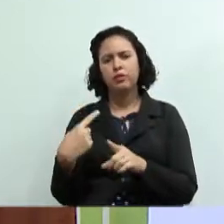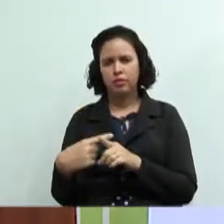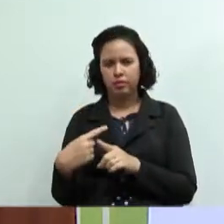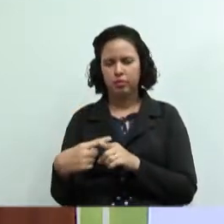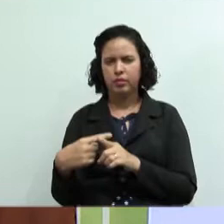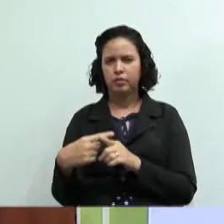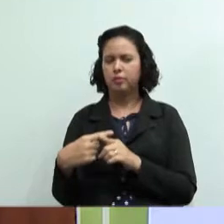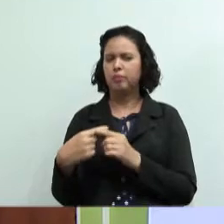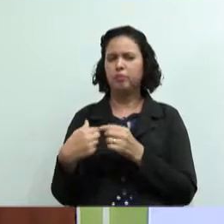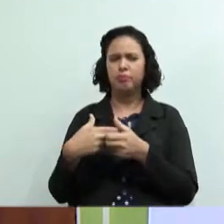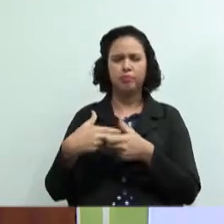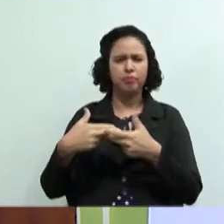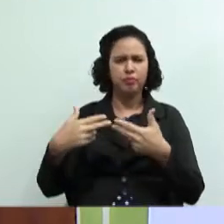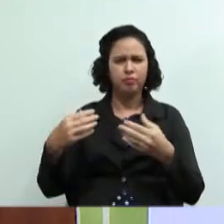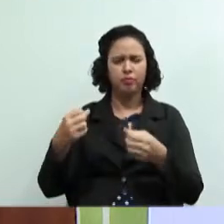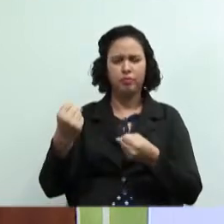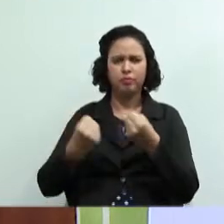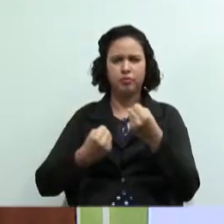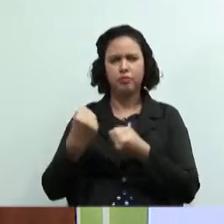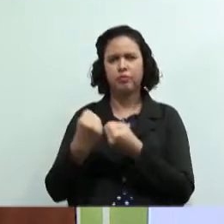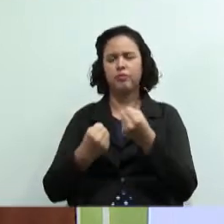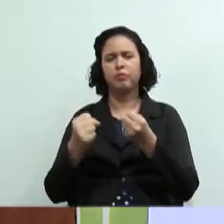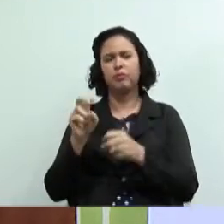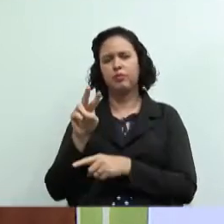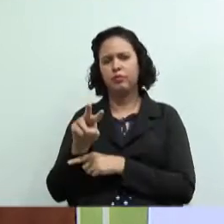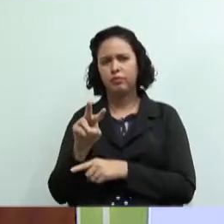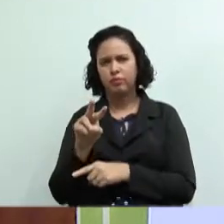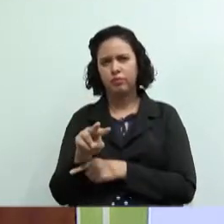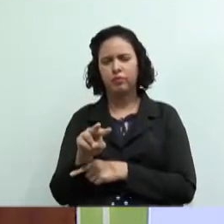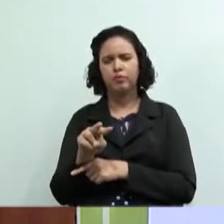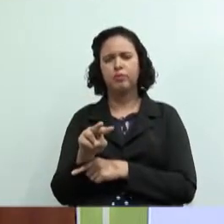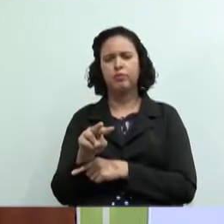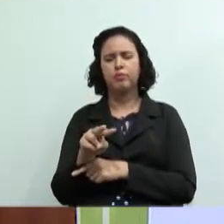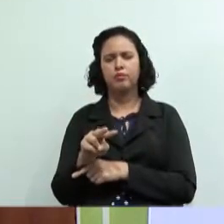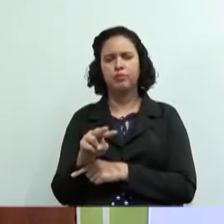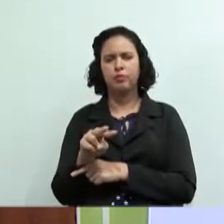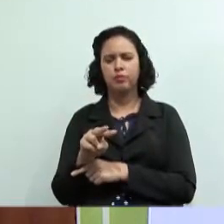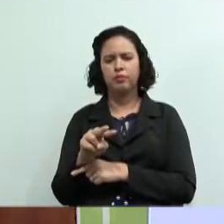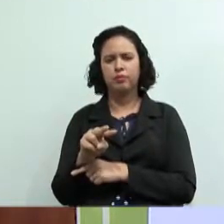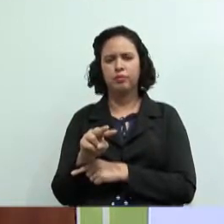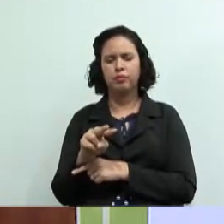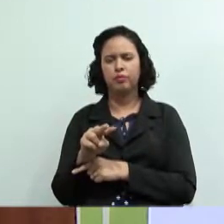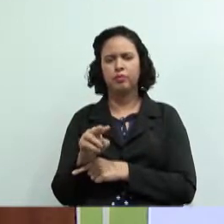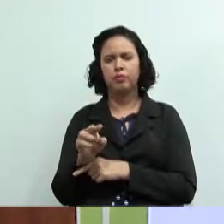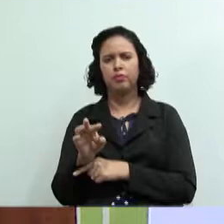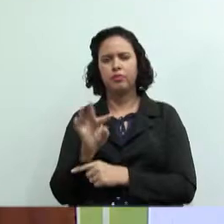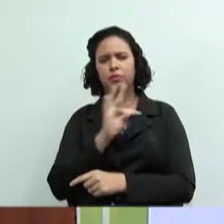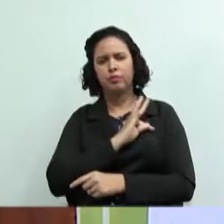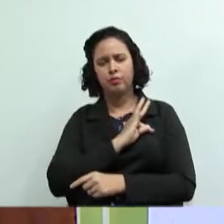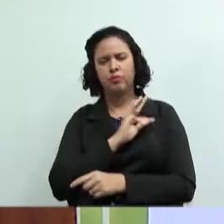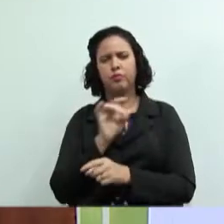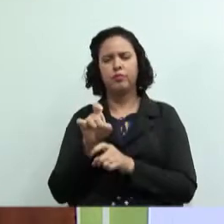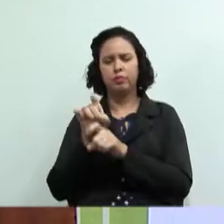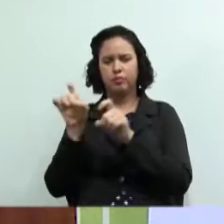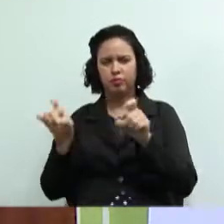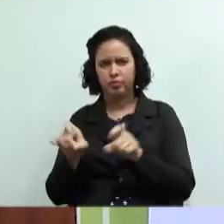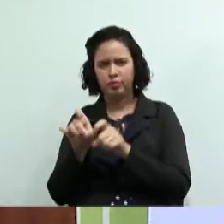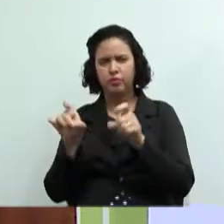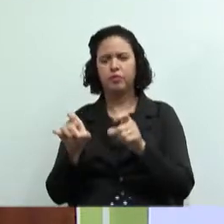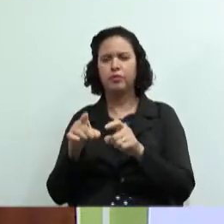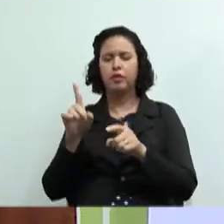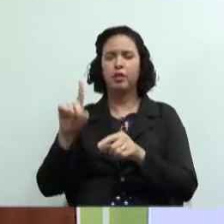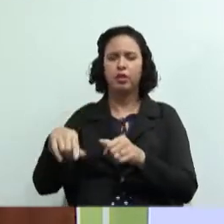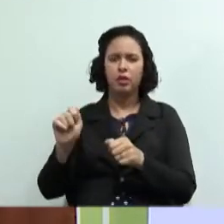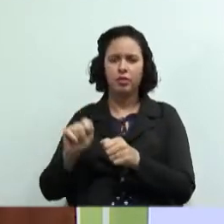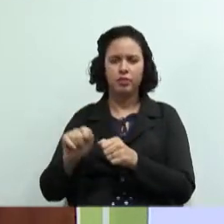encanador um serviço de motorista de segurança de técnico informática você está prestando um